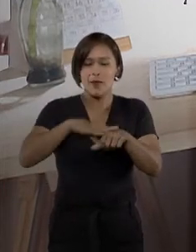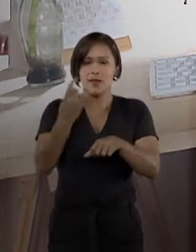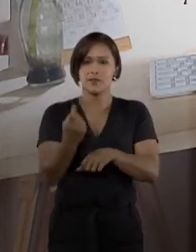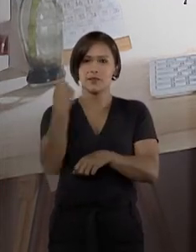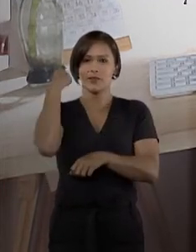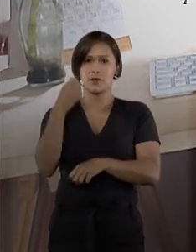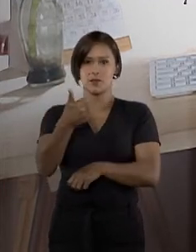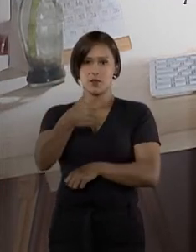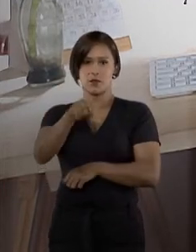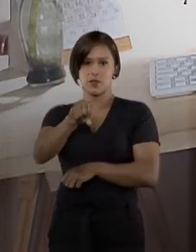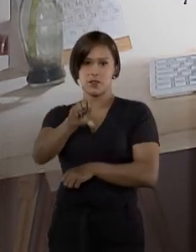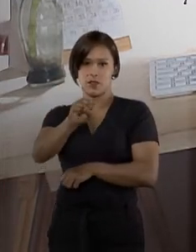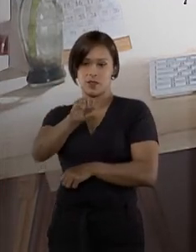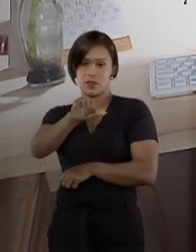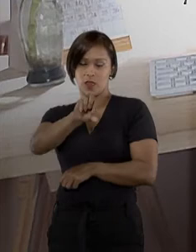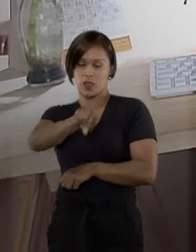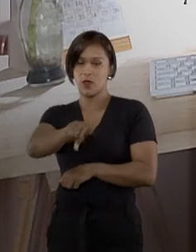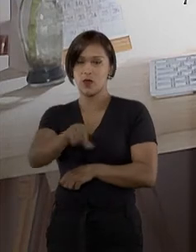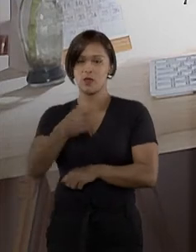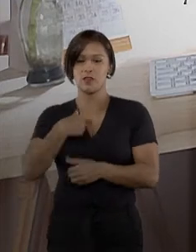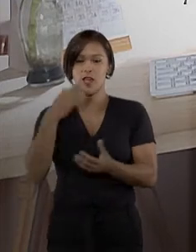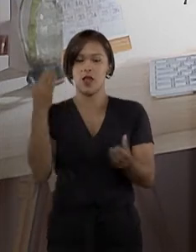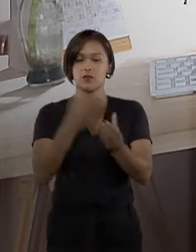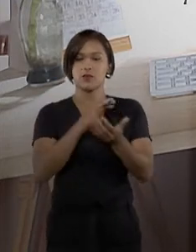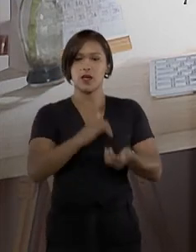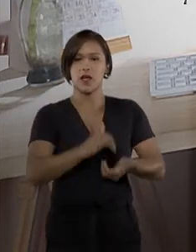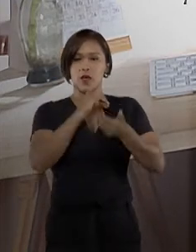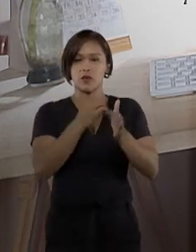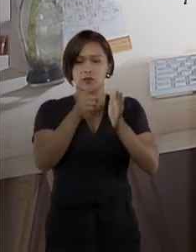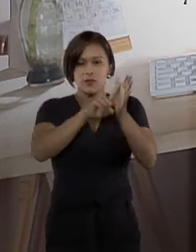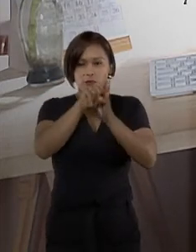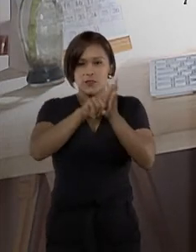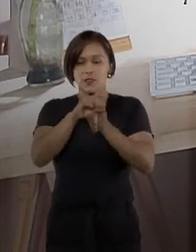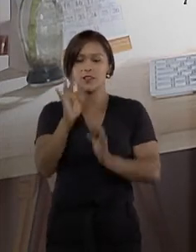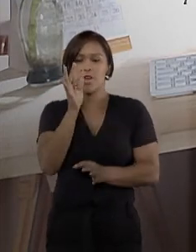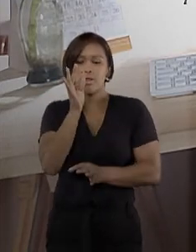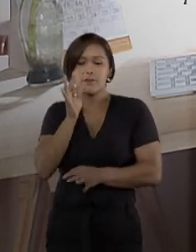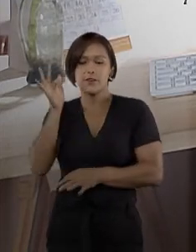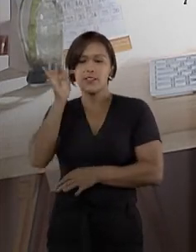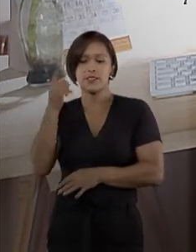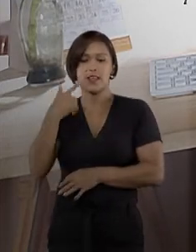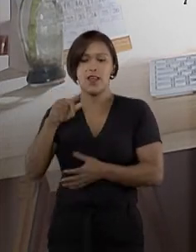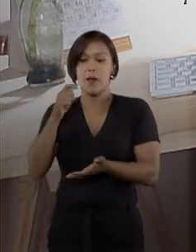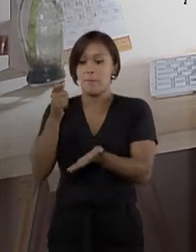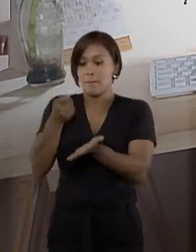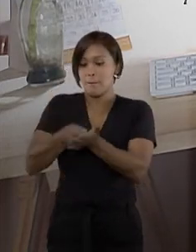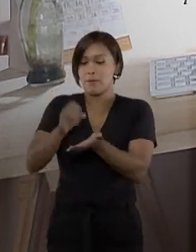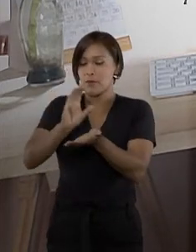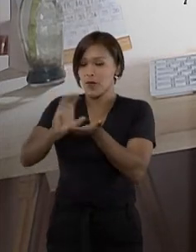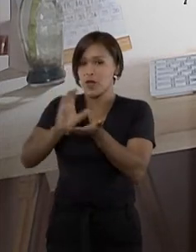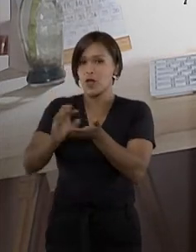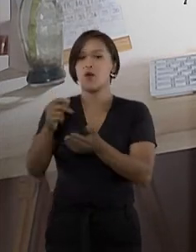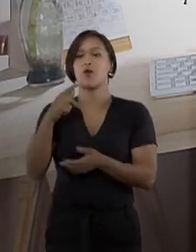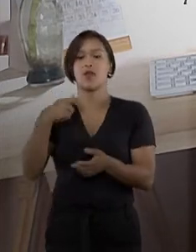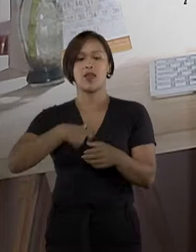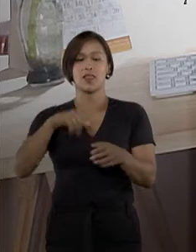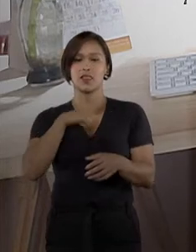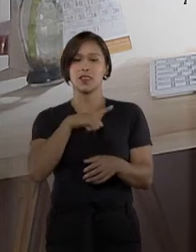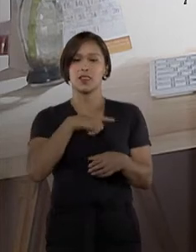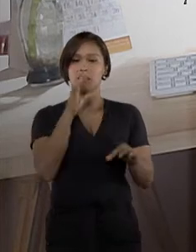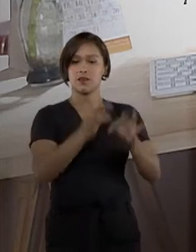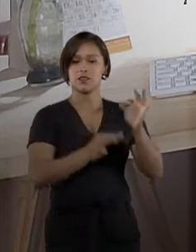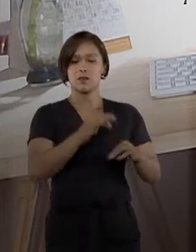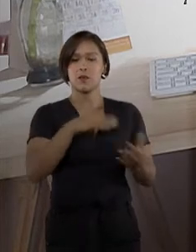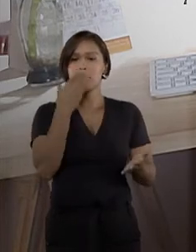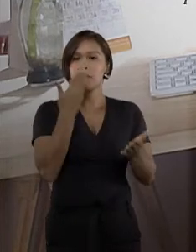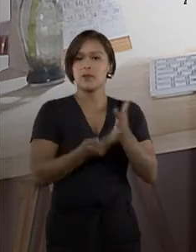em um caso no qual a corte de cassação francesa indenizou um cidadão que tinha uma demanda na justiça, mas que perdeu a